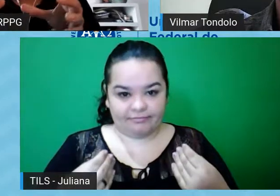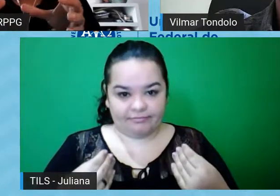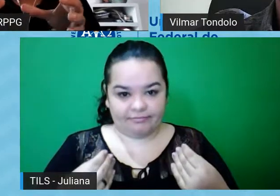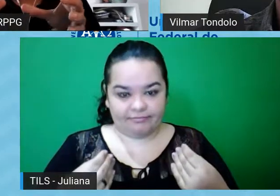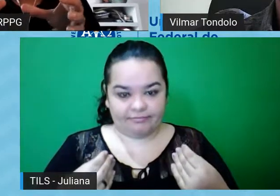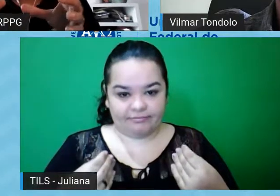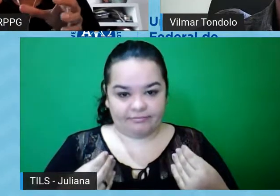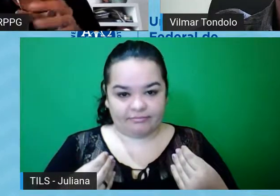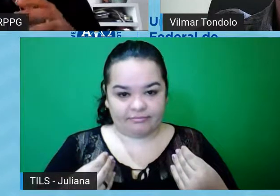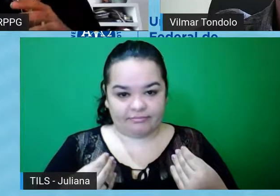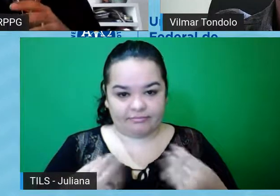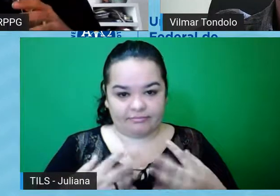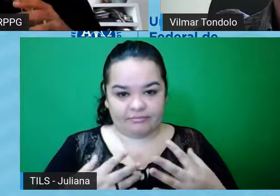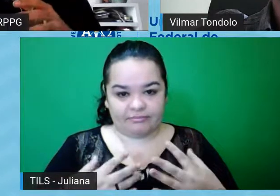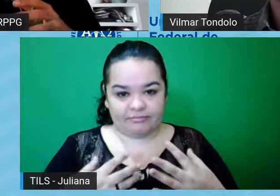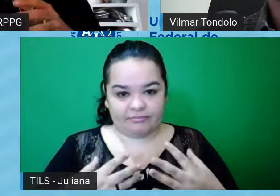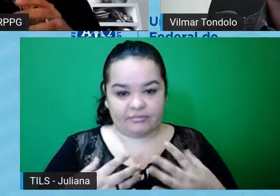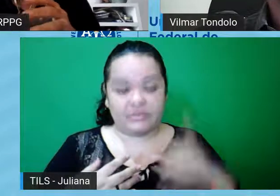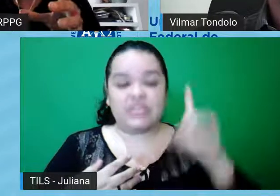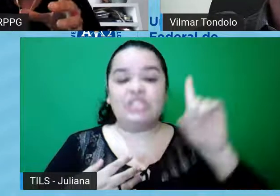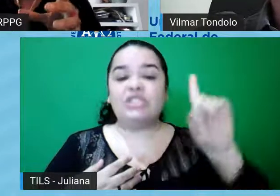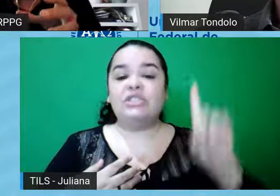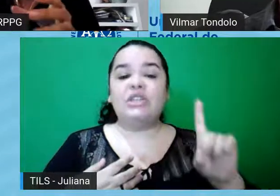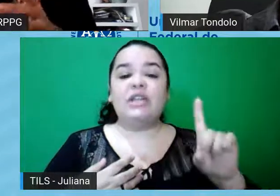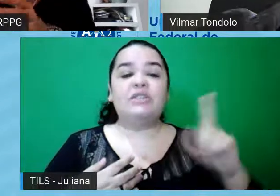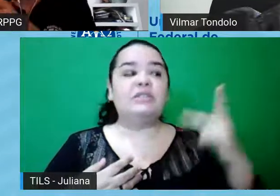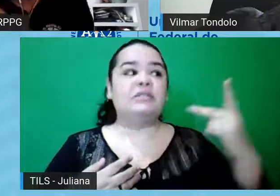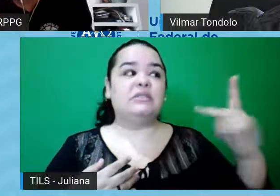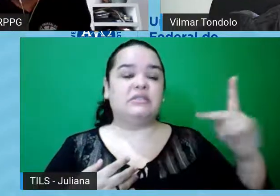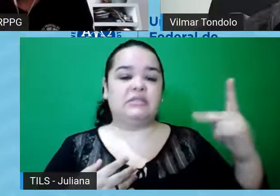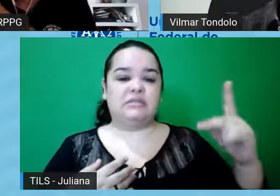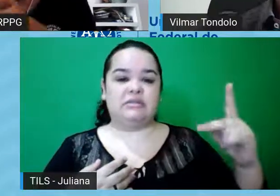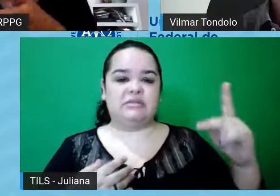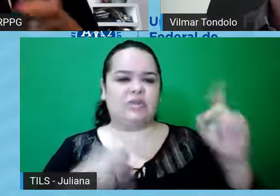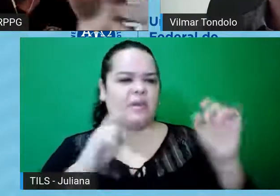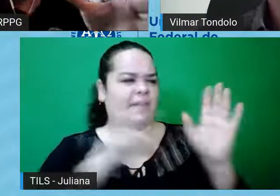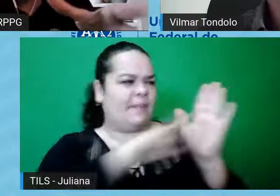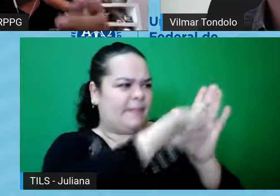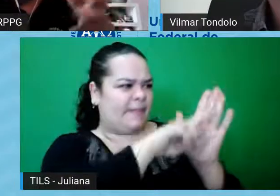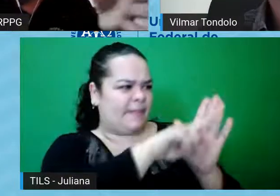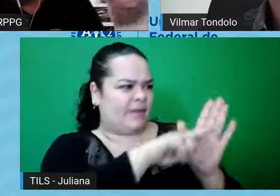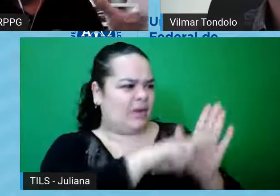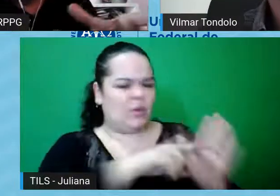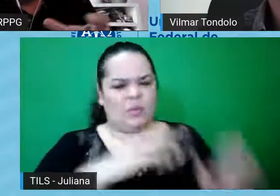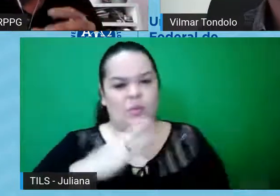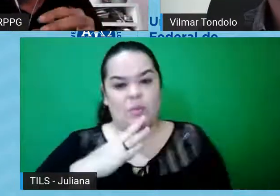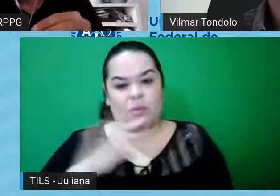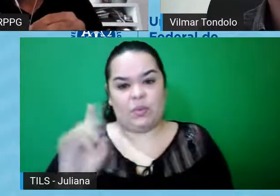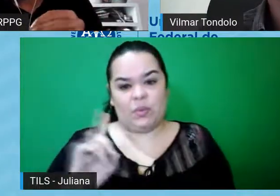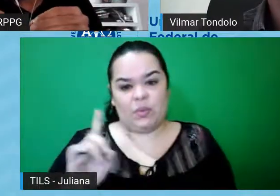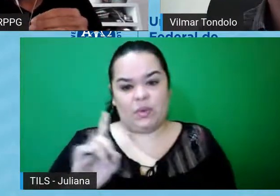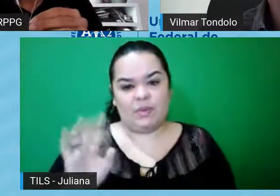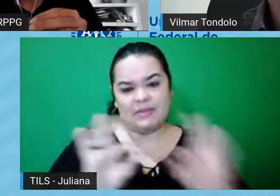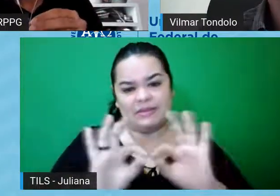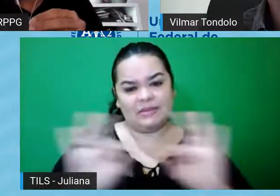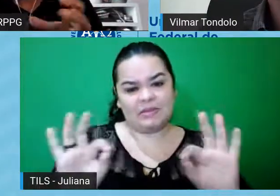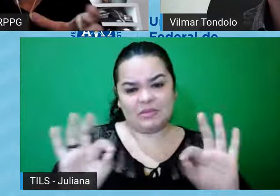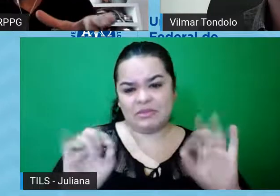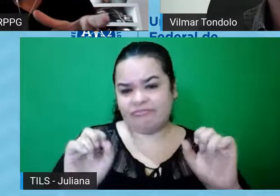direitos dos participantes, né, no caso é um questionário, não deve, não conheço o questionário, mas se um questionário simples,